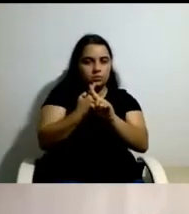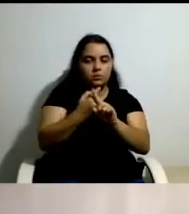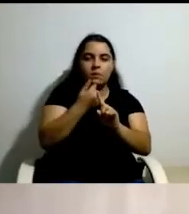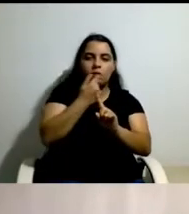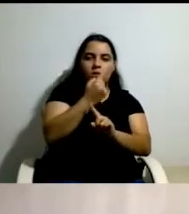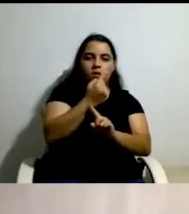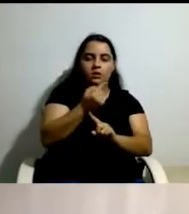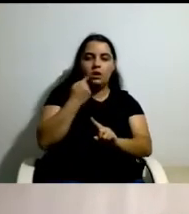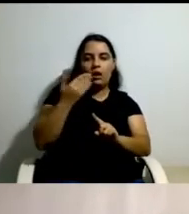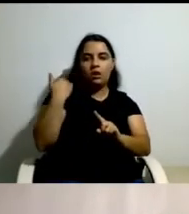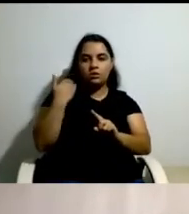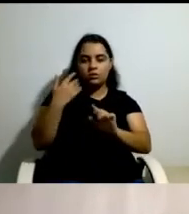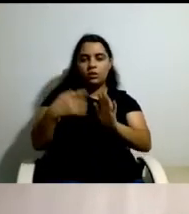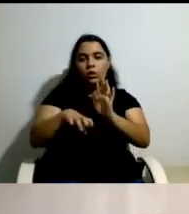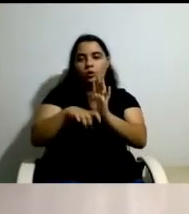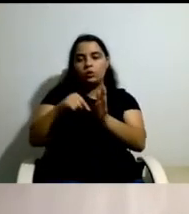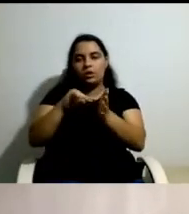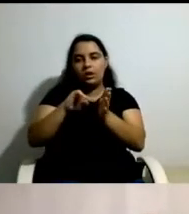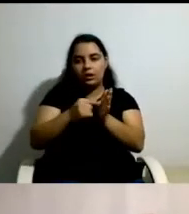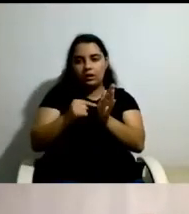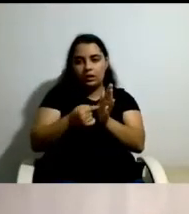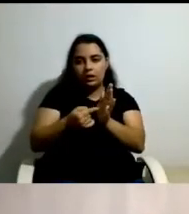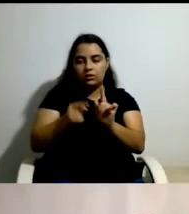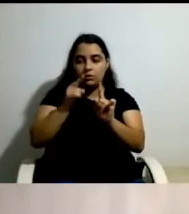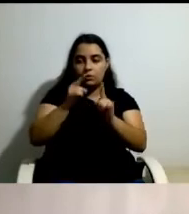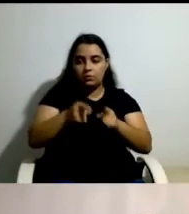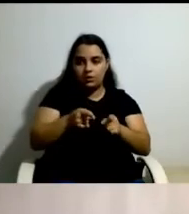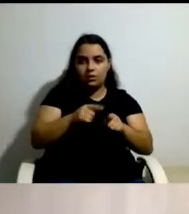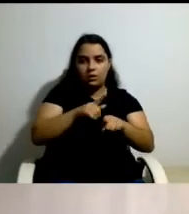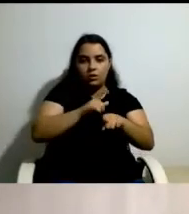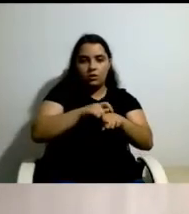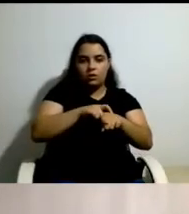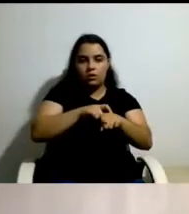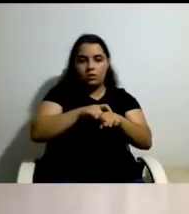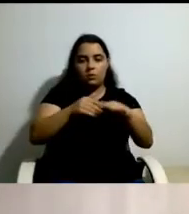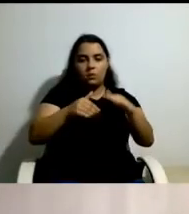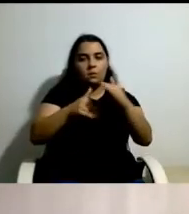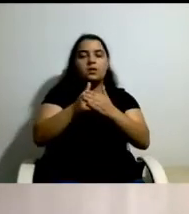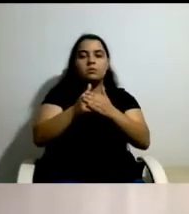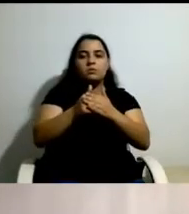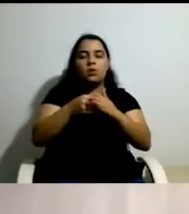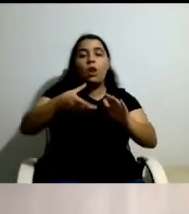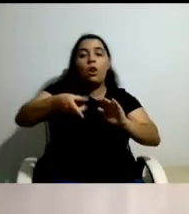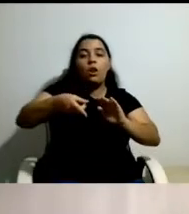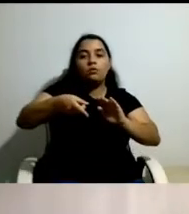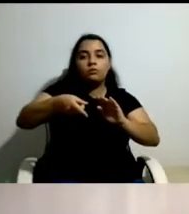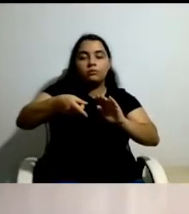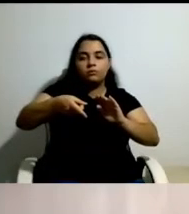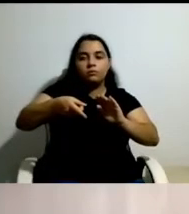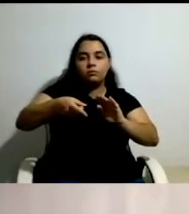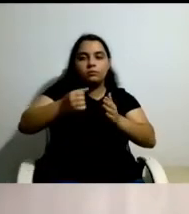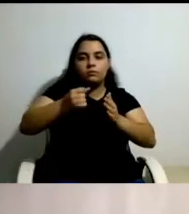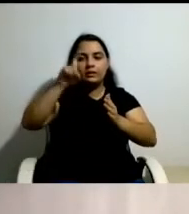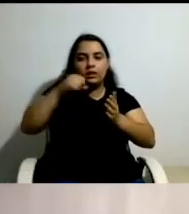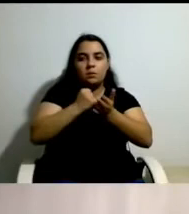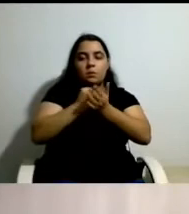limites inicialmente definidos para o projeto, que seriam de nove horas máximo de assistência pessoal por dia, por forma a